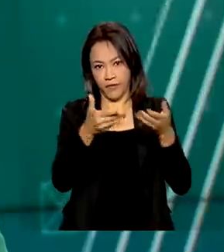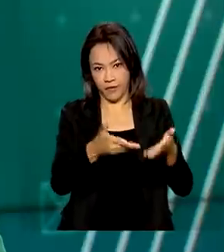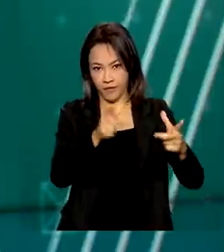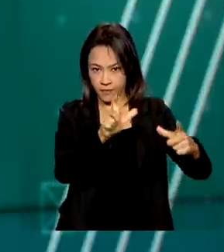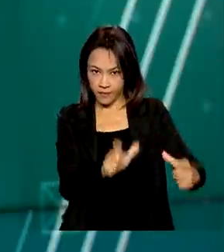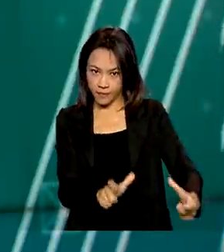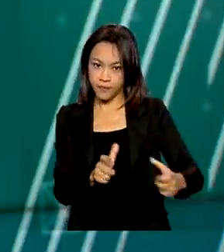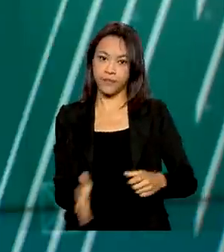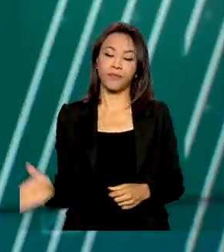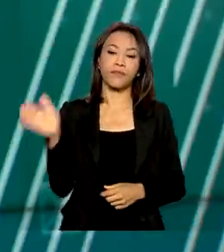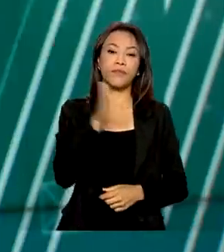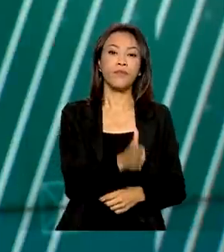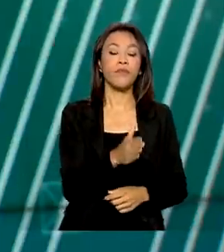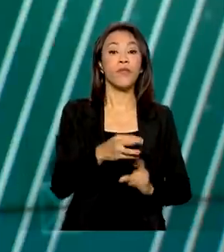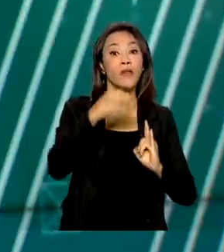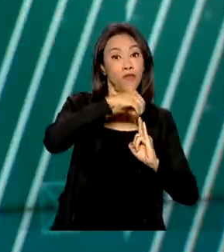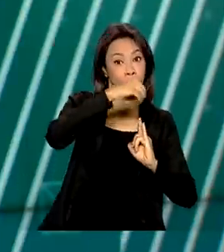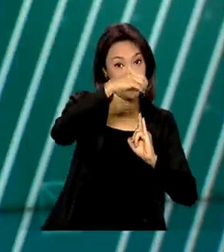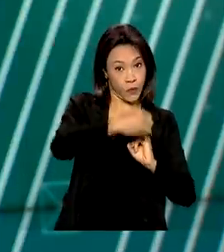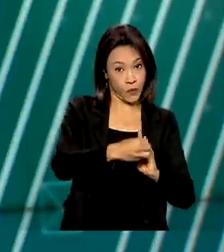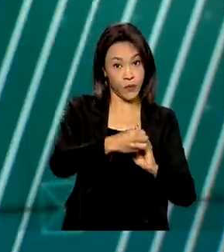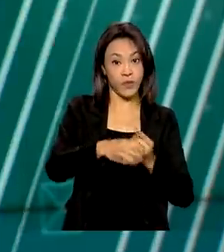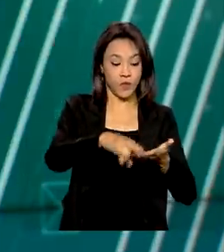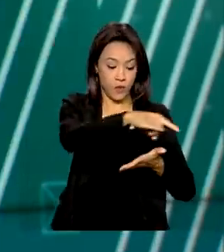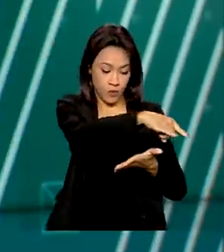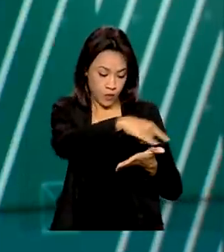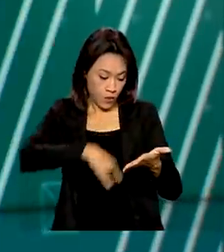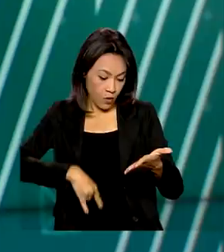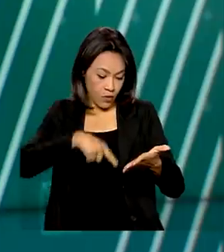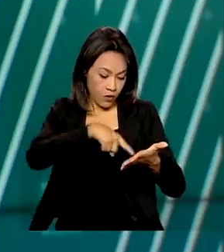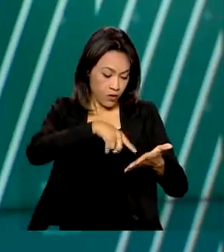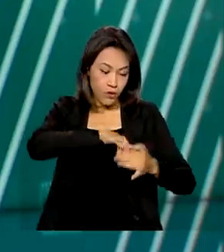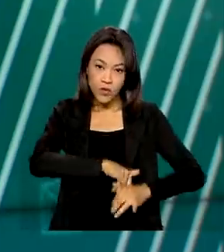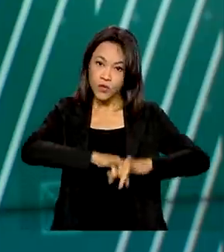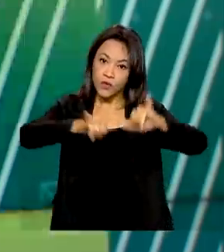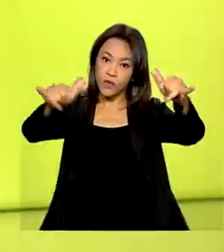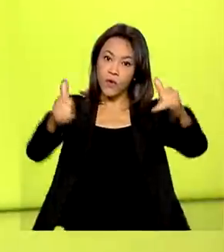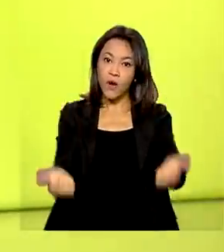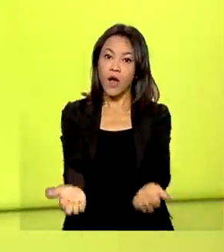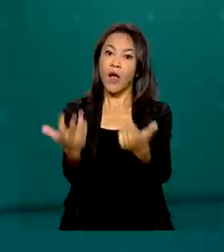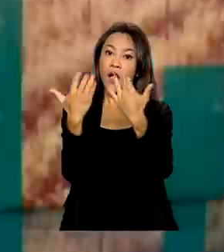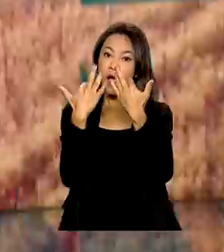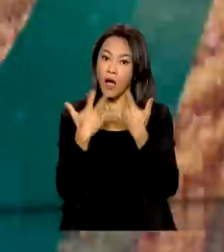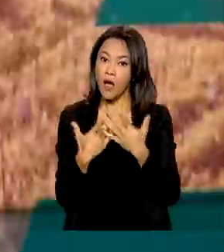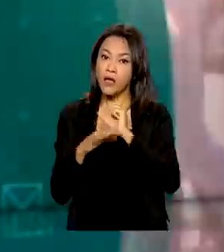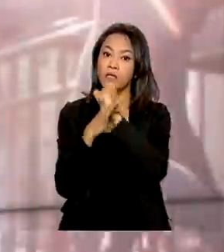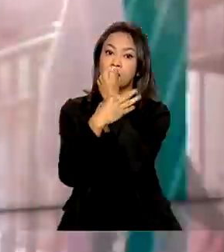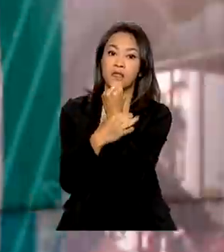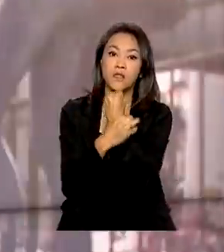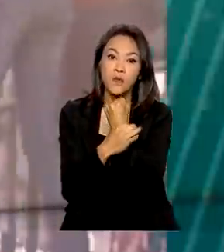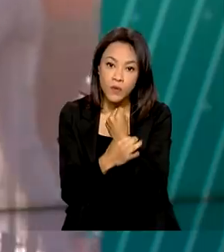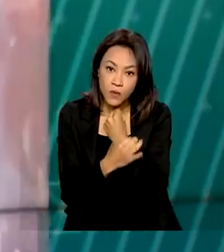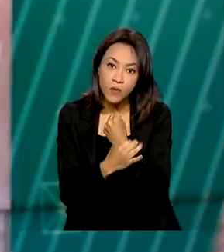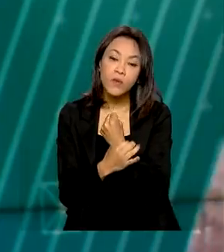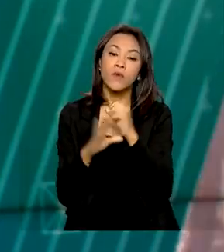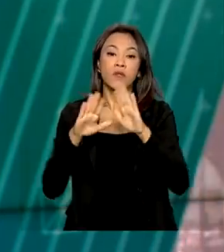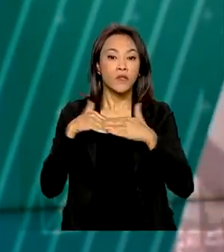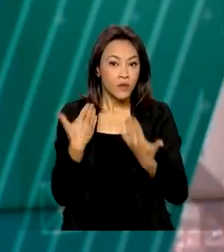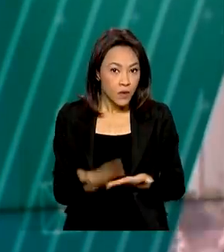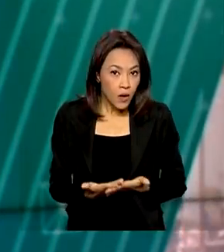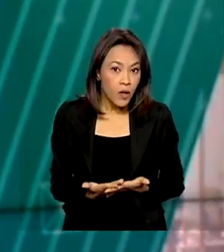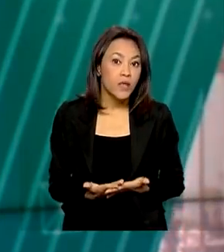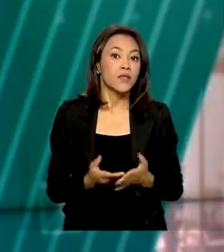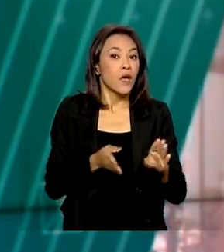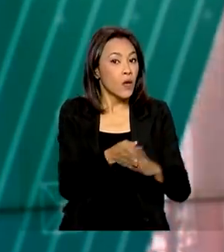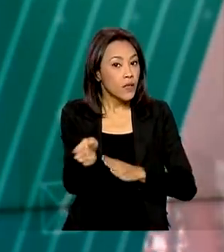A Fiocruz publicou uma nota técnica com orientações para o retorno seguro às aulas presenciais nas escolas. As